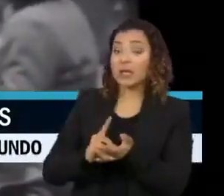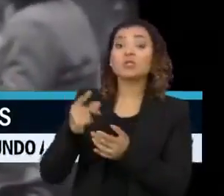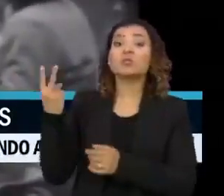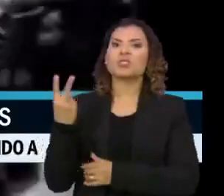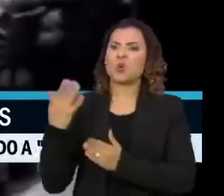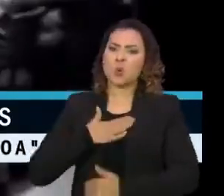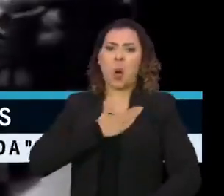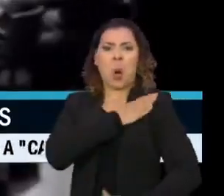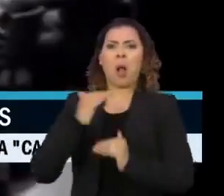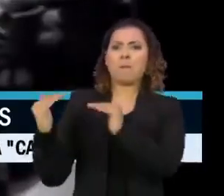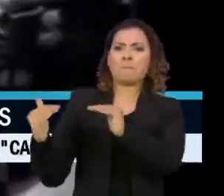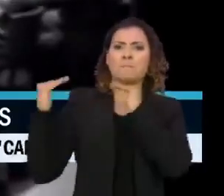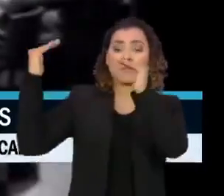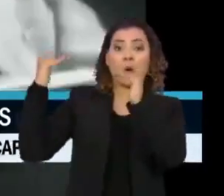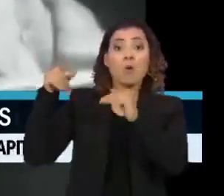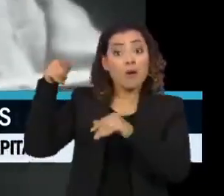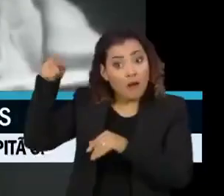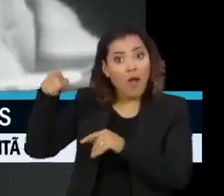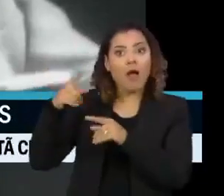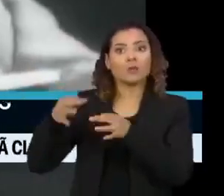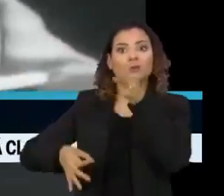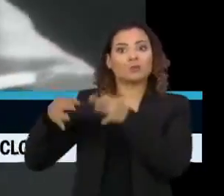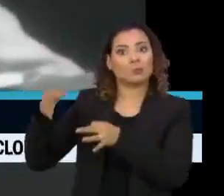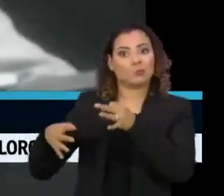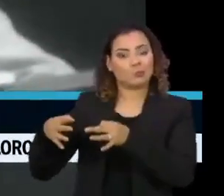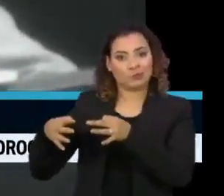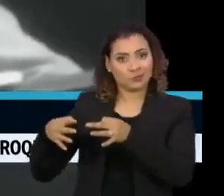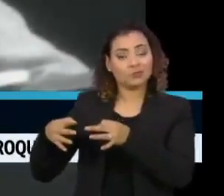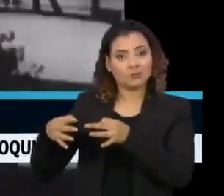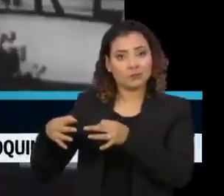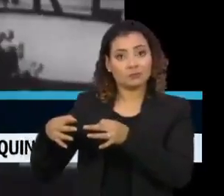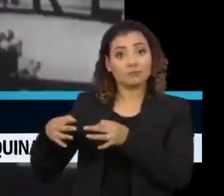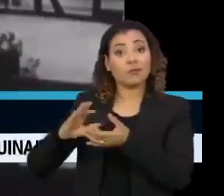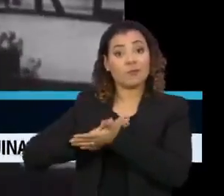mais graduado julgado em Nuremberg, Goren negou ter conhecimento do que se passava nos...